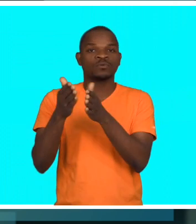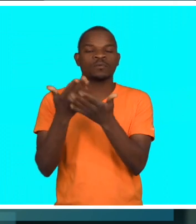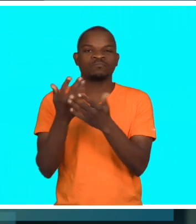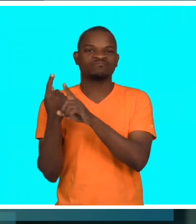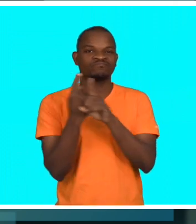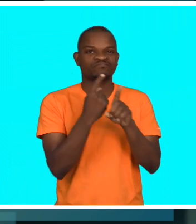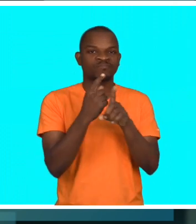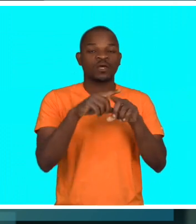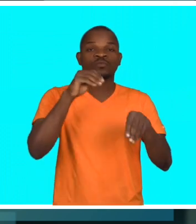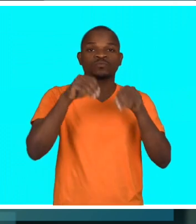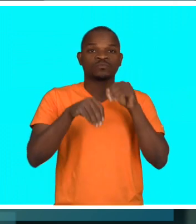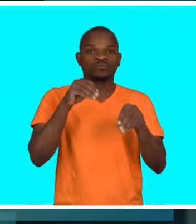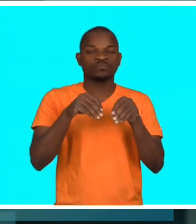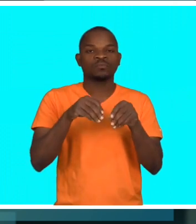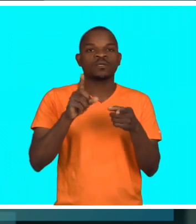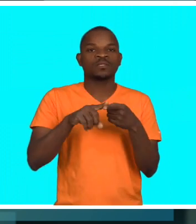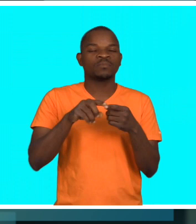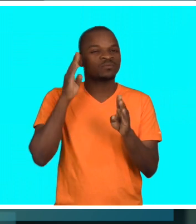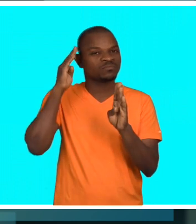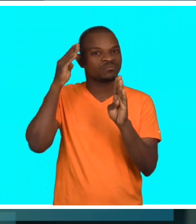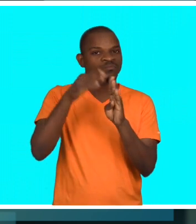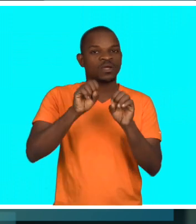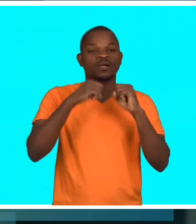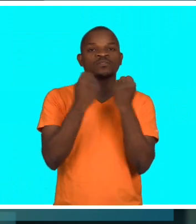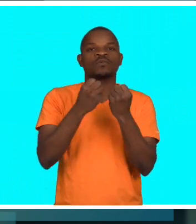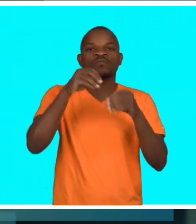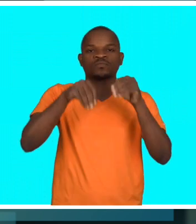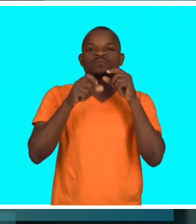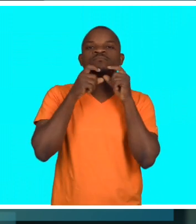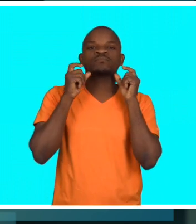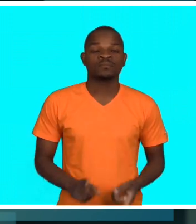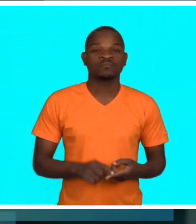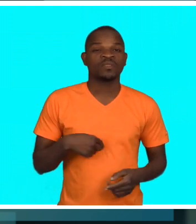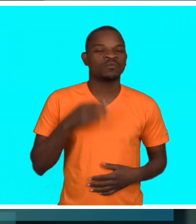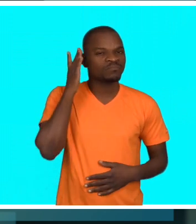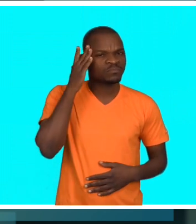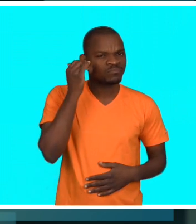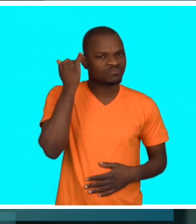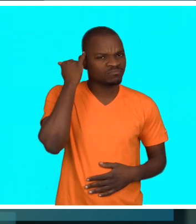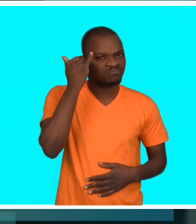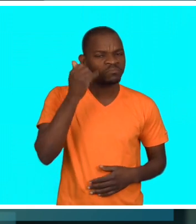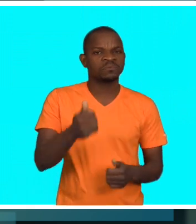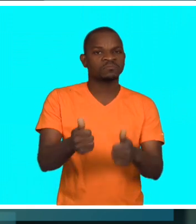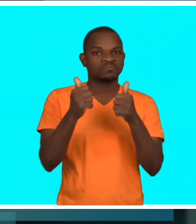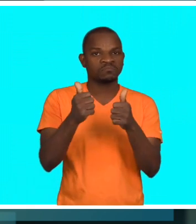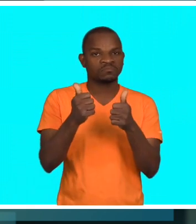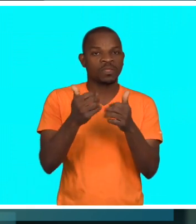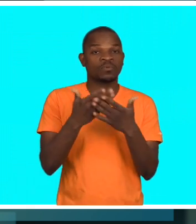cidadão para participar nos processos eleitorais, que é o objetivo de Votar Moçambique. Eu acho que é uma boa iniciativa.